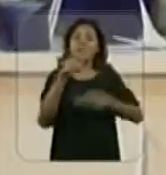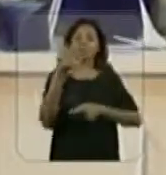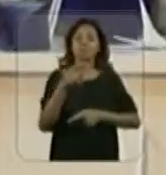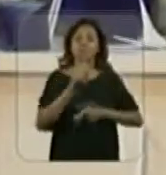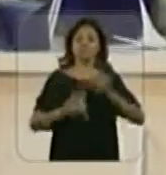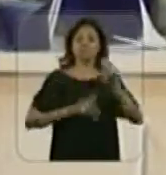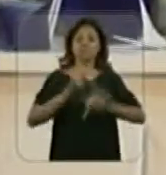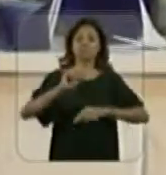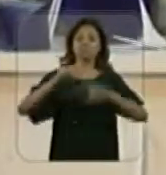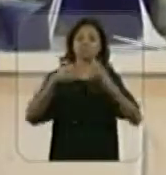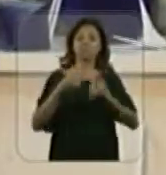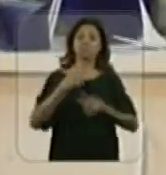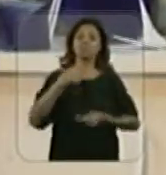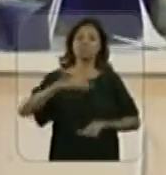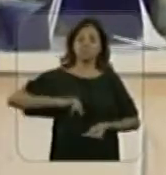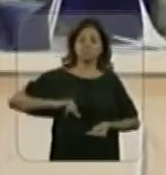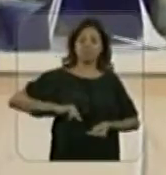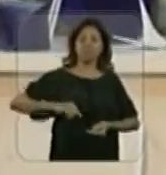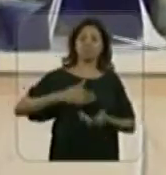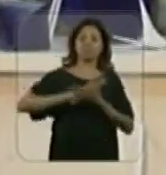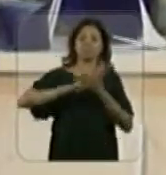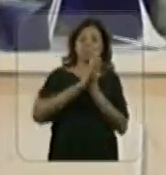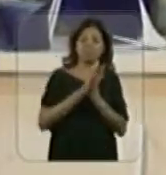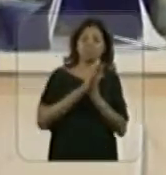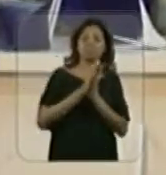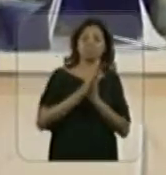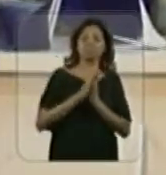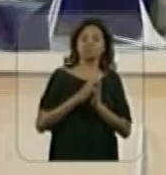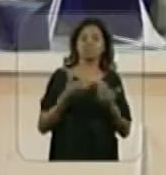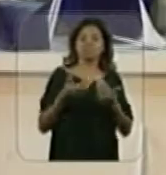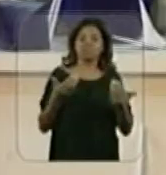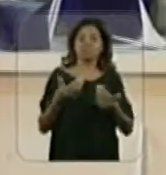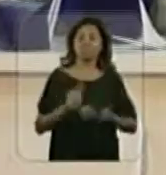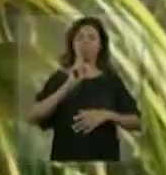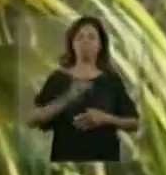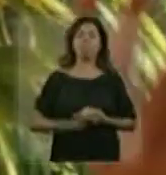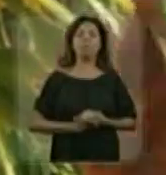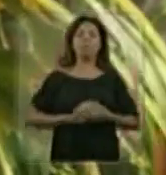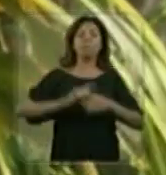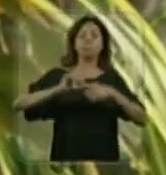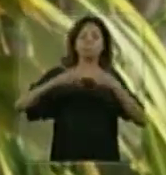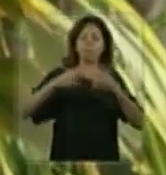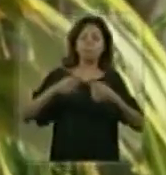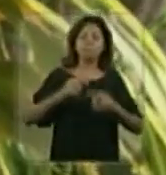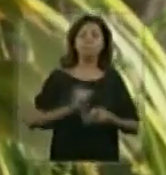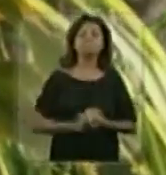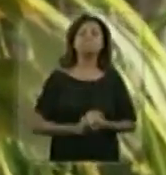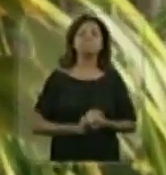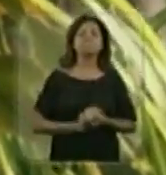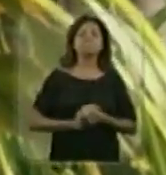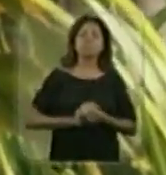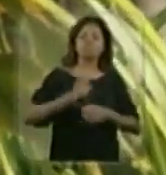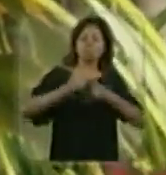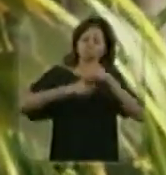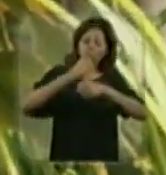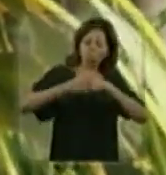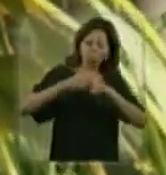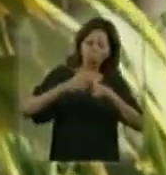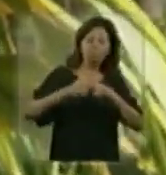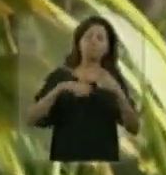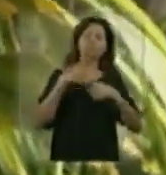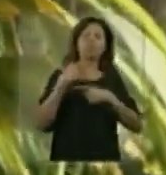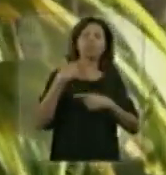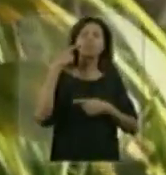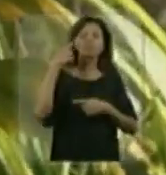pode sofrer preconceito, estima, discriminação. E aí depois, com o decorrer dos